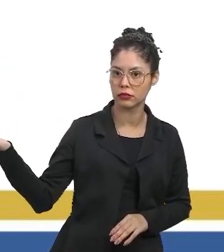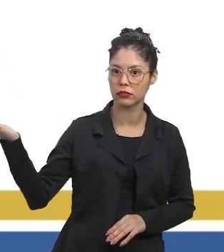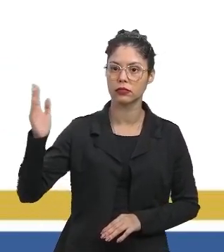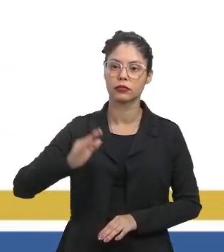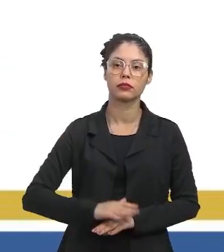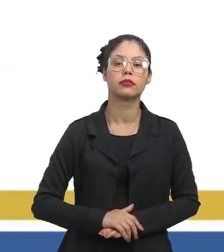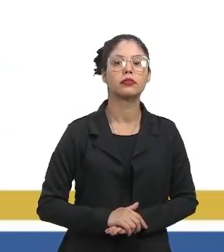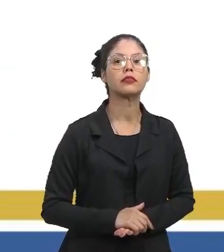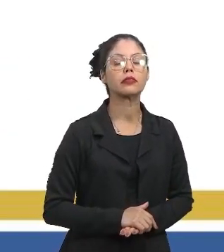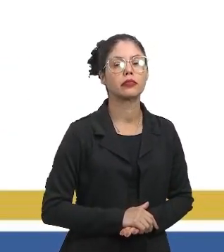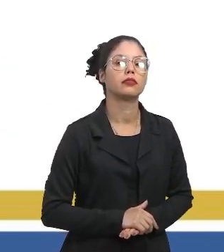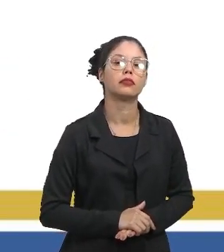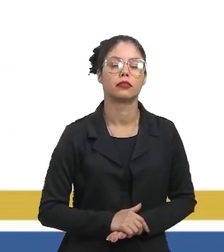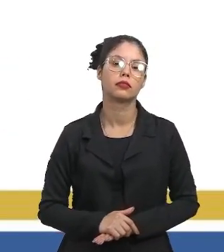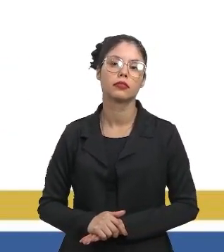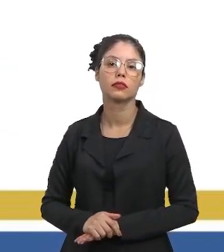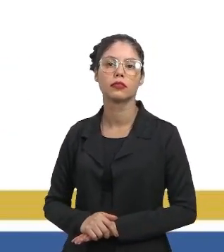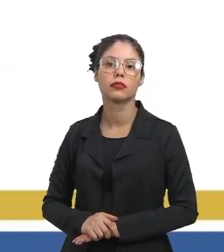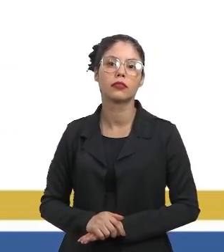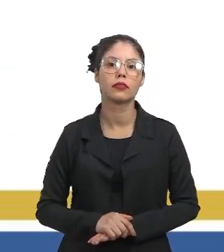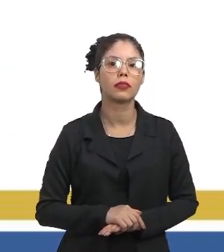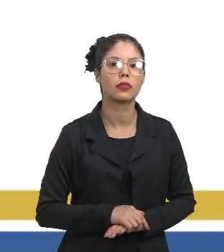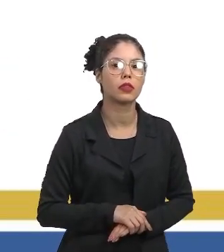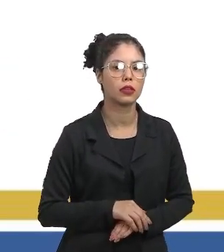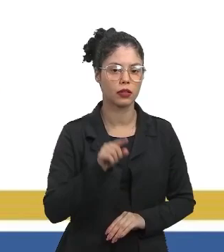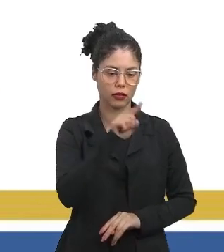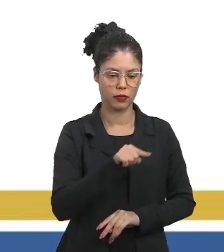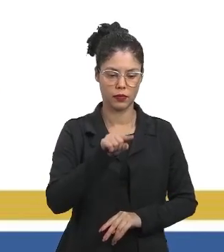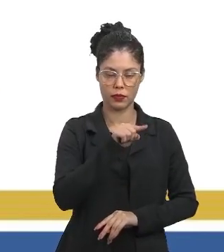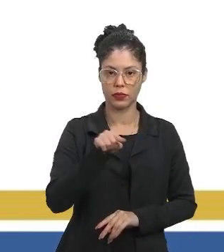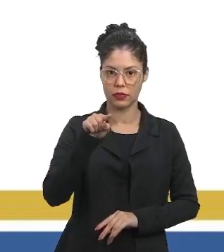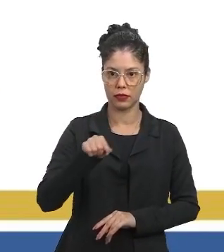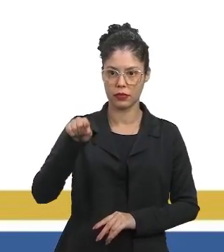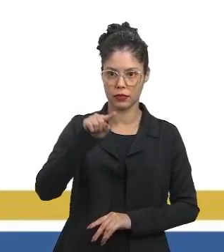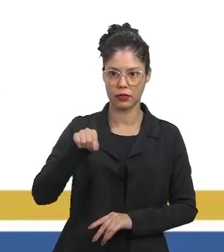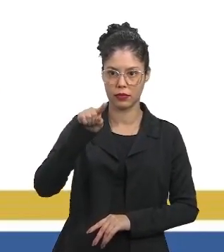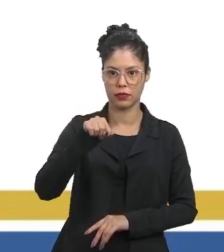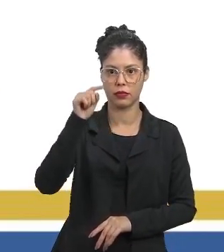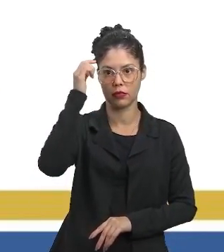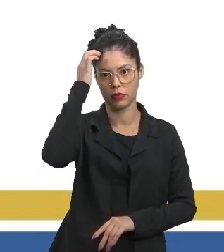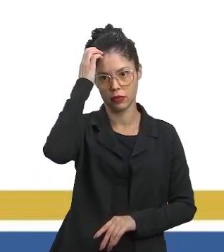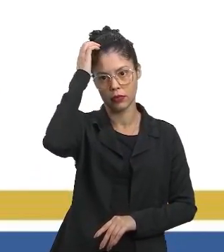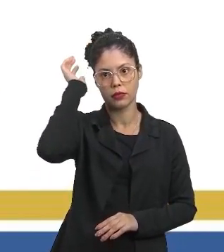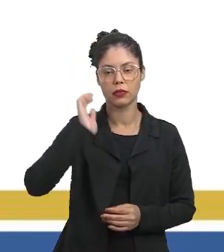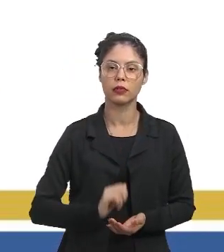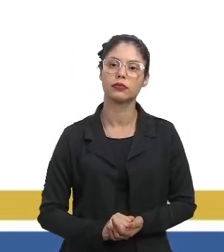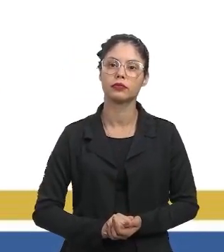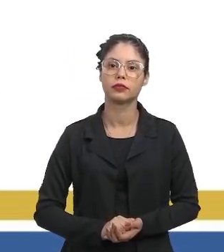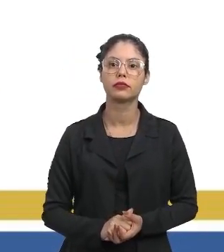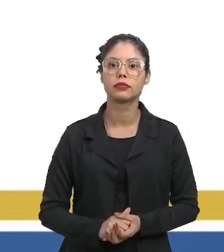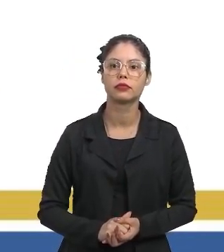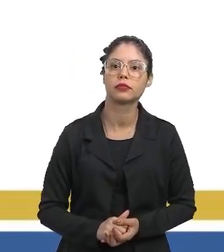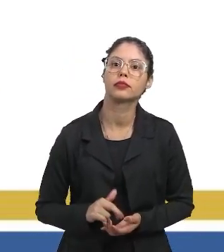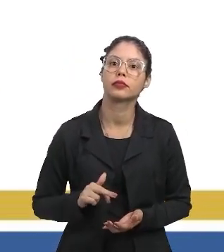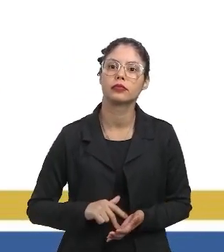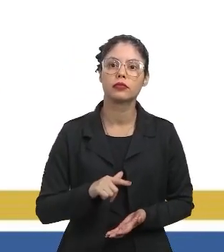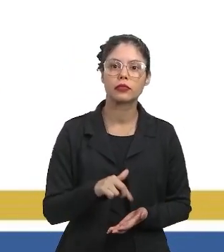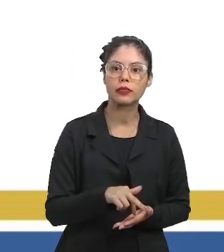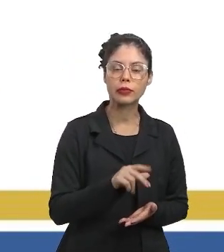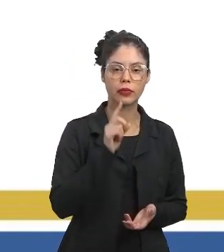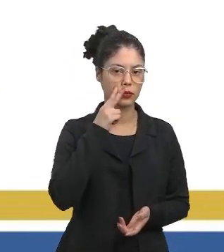uns gifs. Um deles aqui, o rapaz chega,